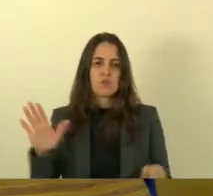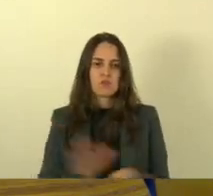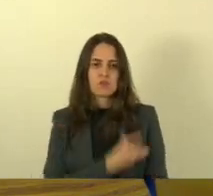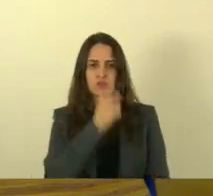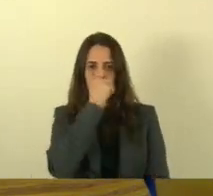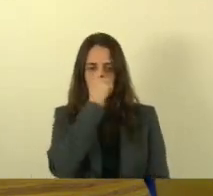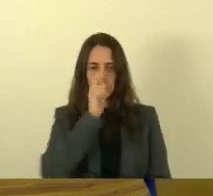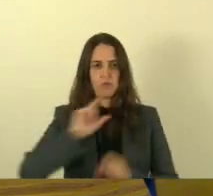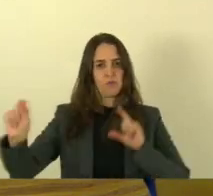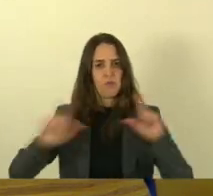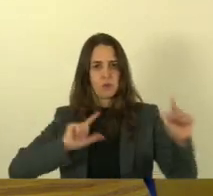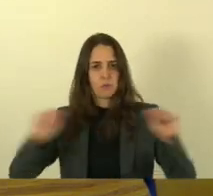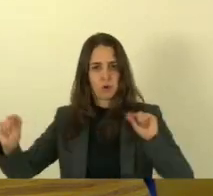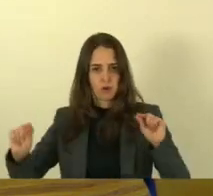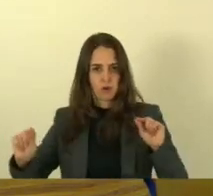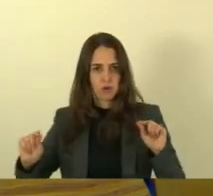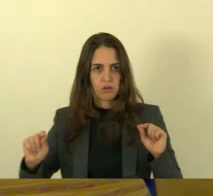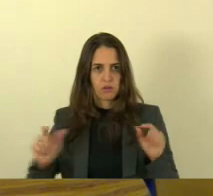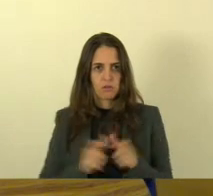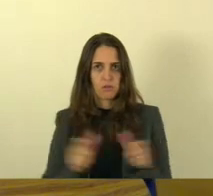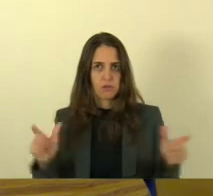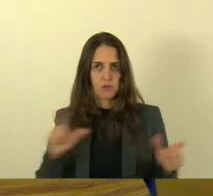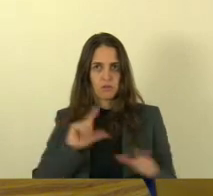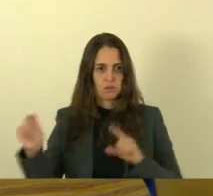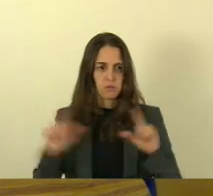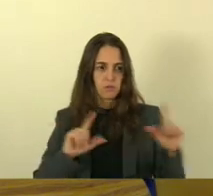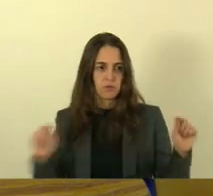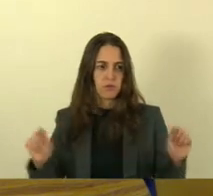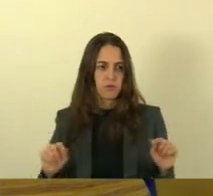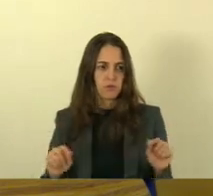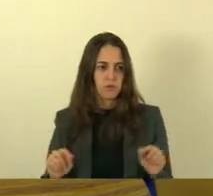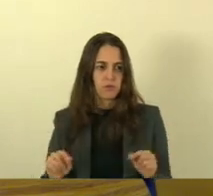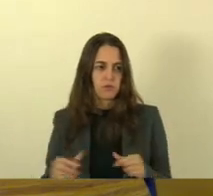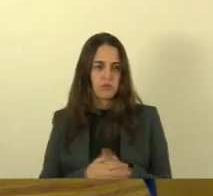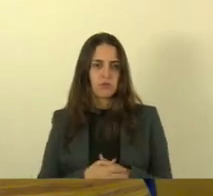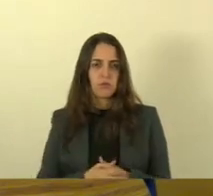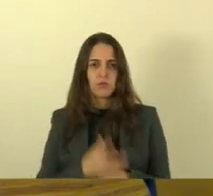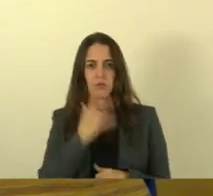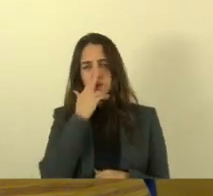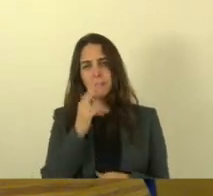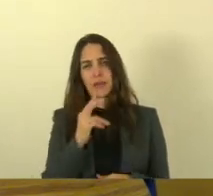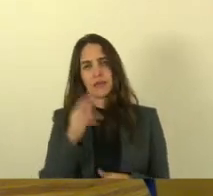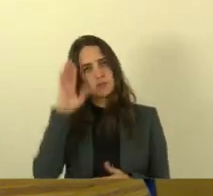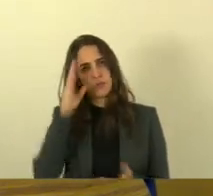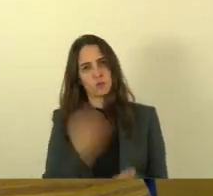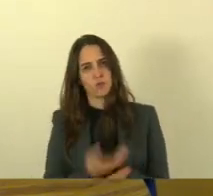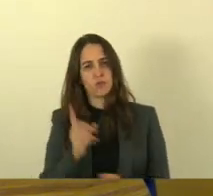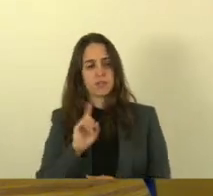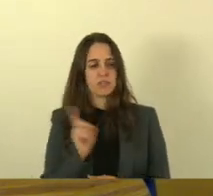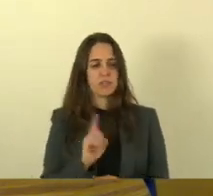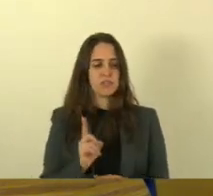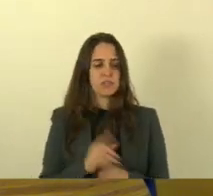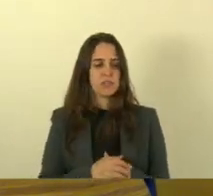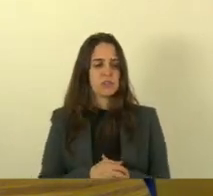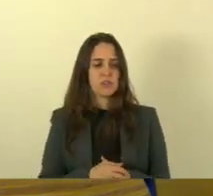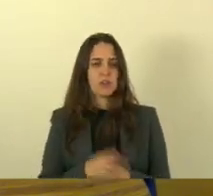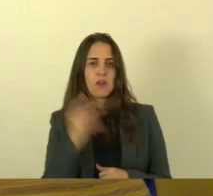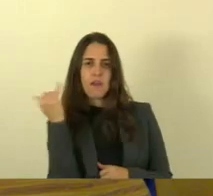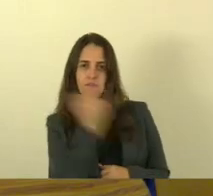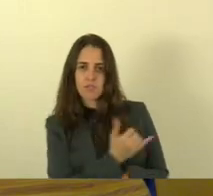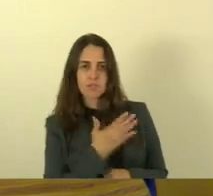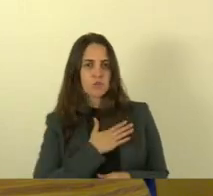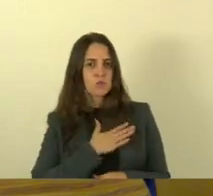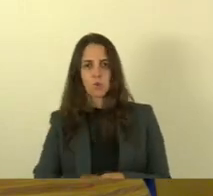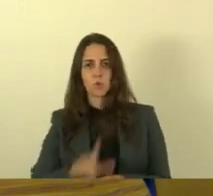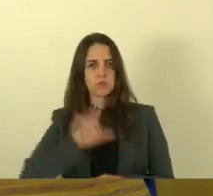parte foi embora estou certo ou estou errado quer dizer os que foram embora que não acreditam não acreditam fala com eles que eu não